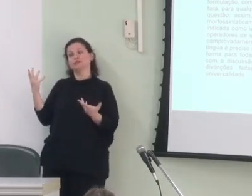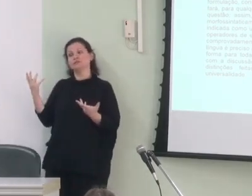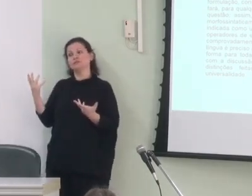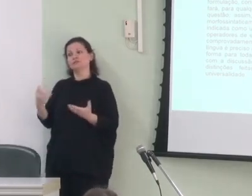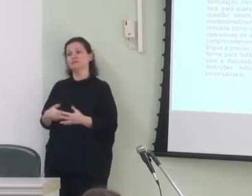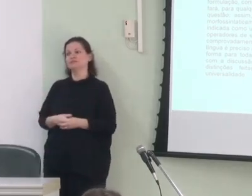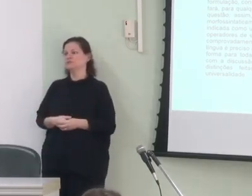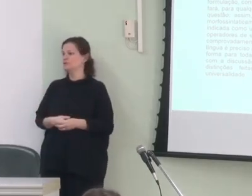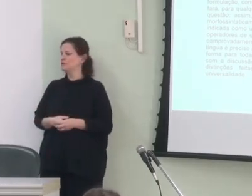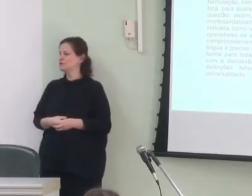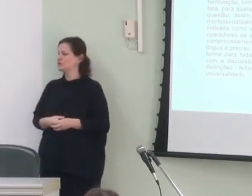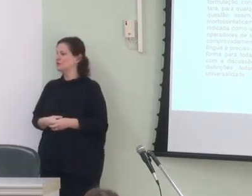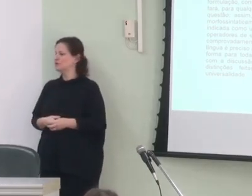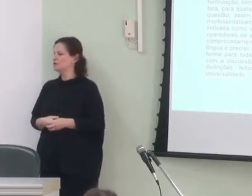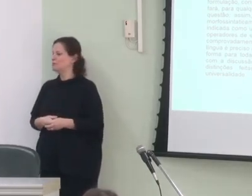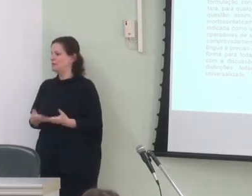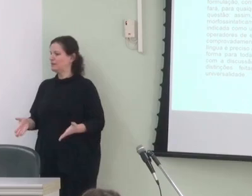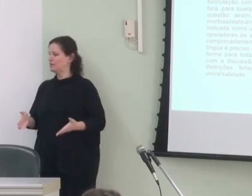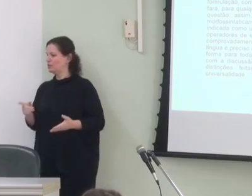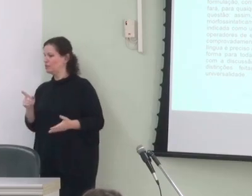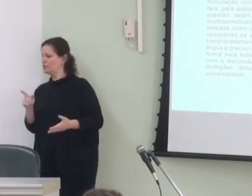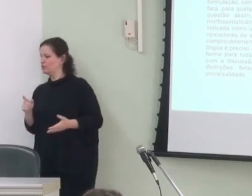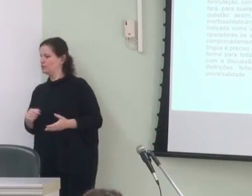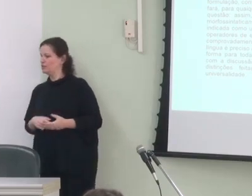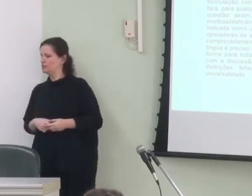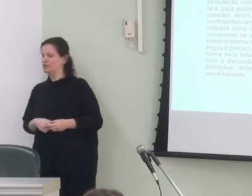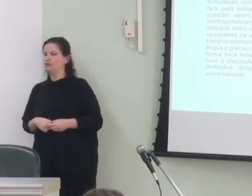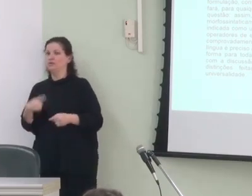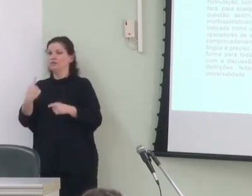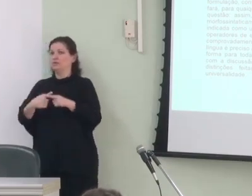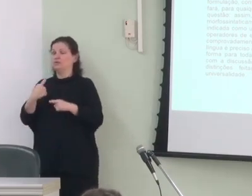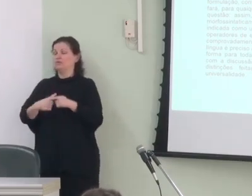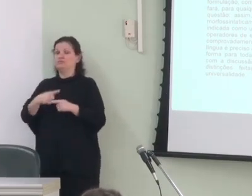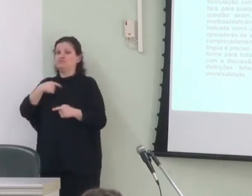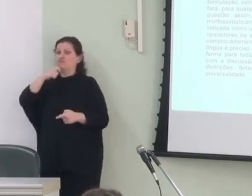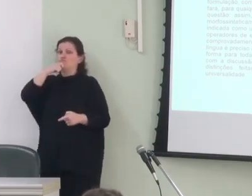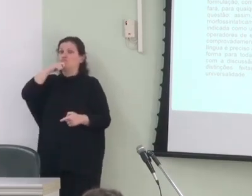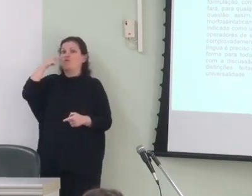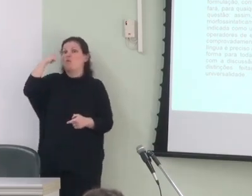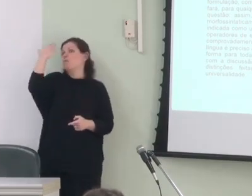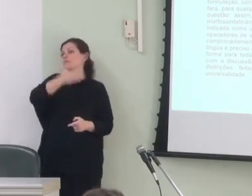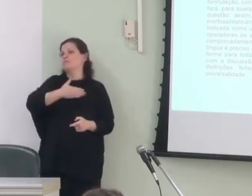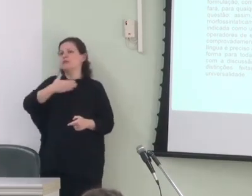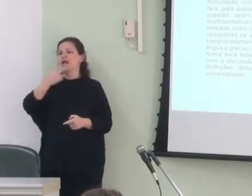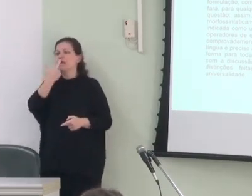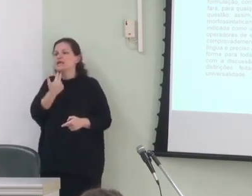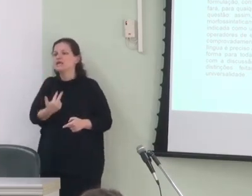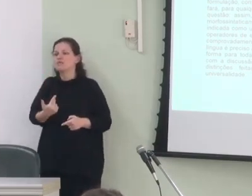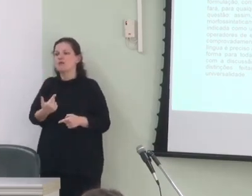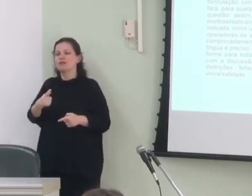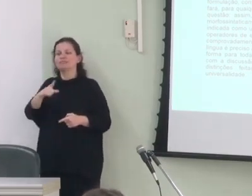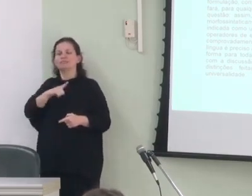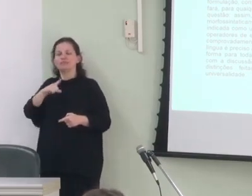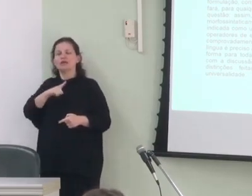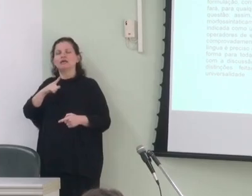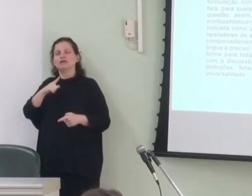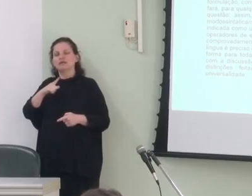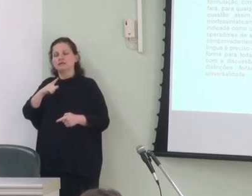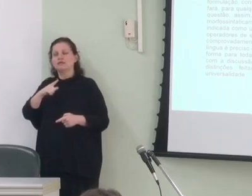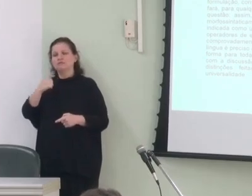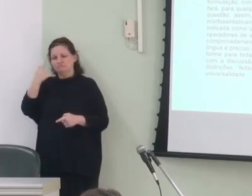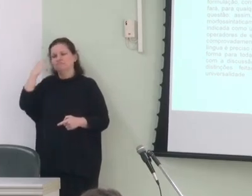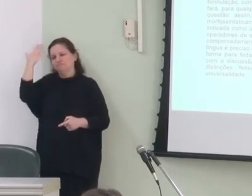me perdi já que não há comprovadamente línguas em que são feitas distinções já que há